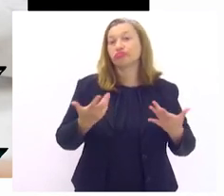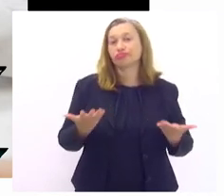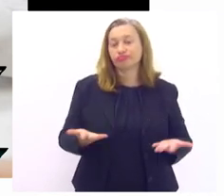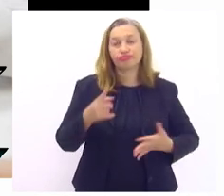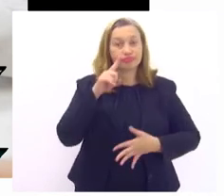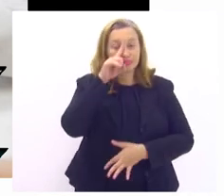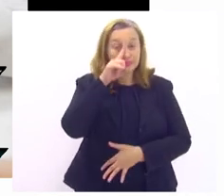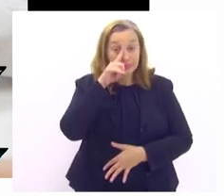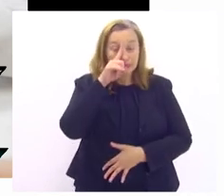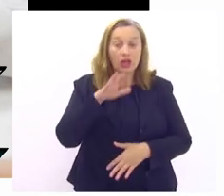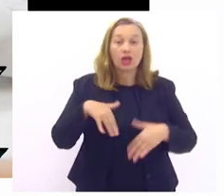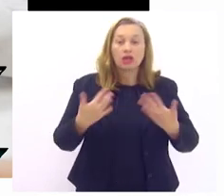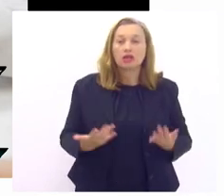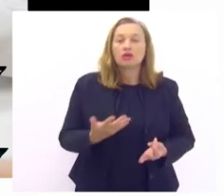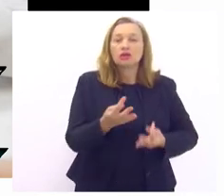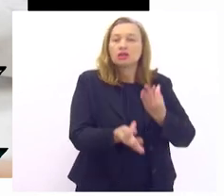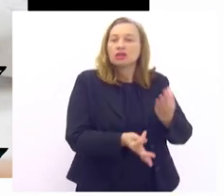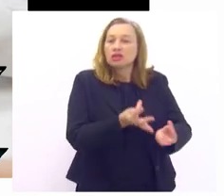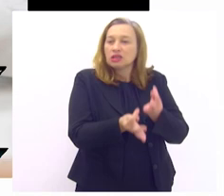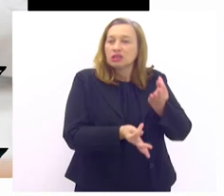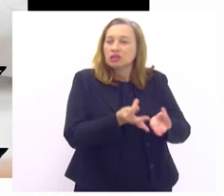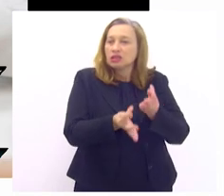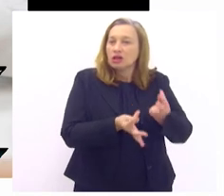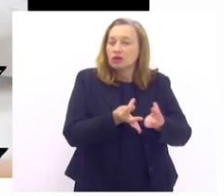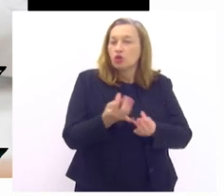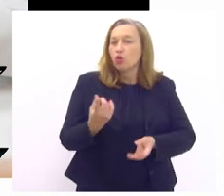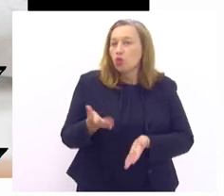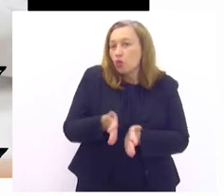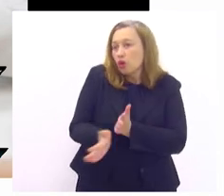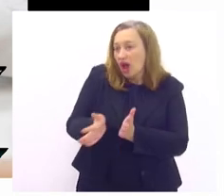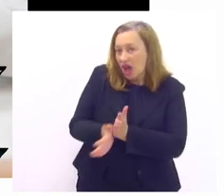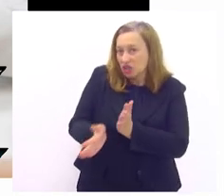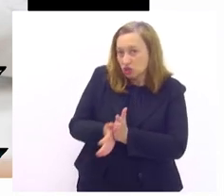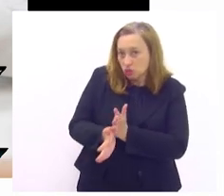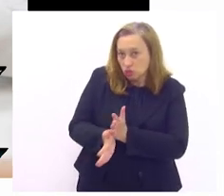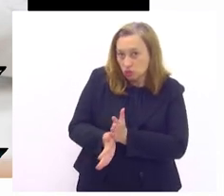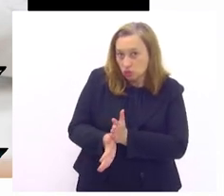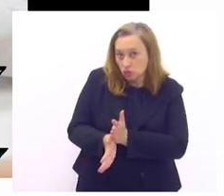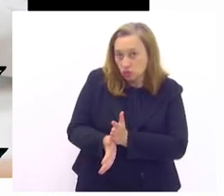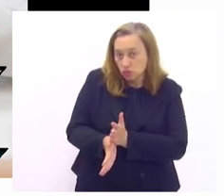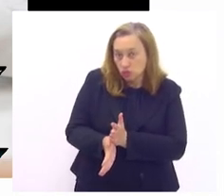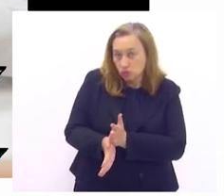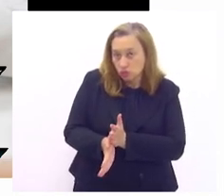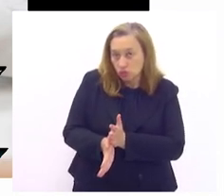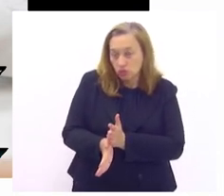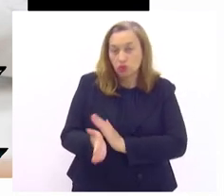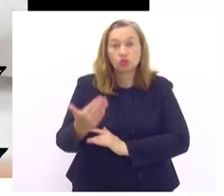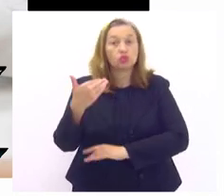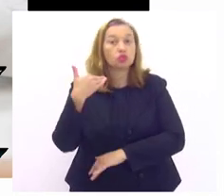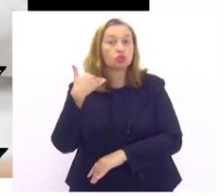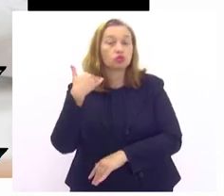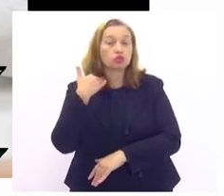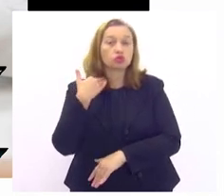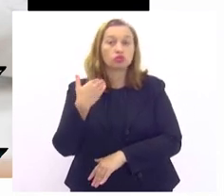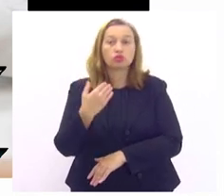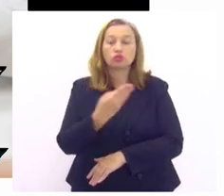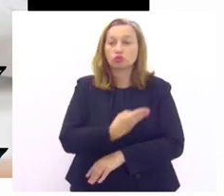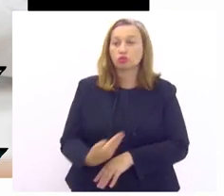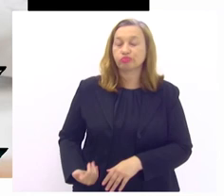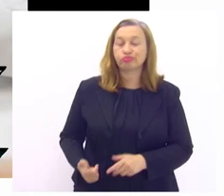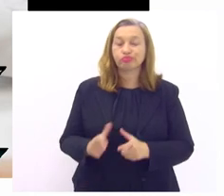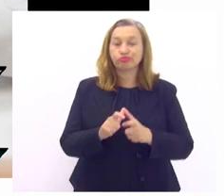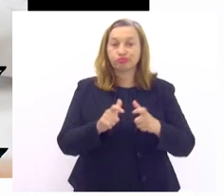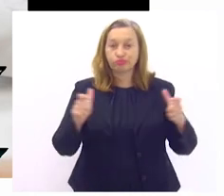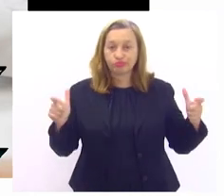esse tratamento esse custo para os cofres cofres públicos ele é imenso